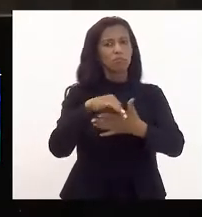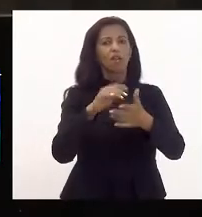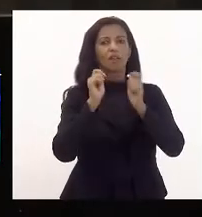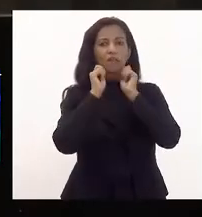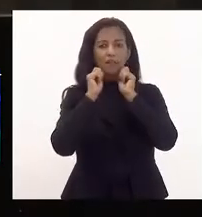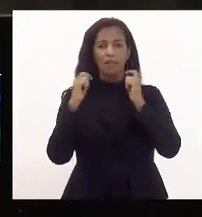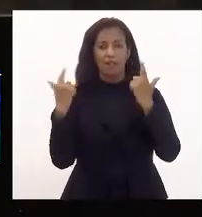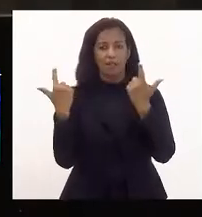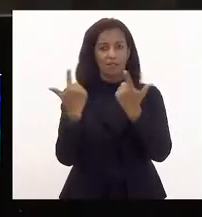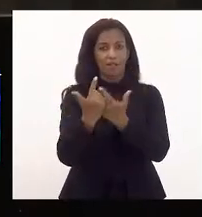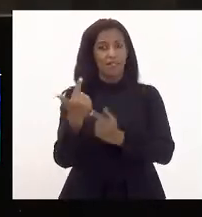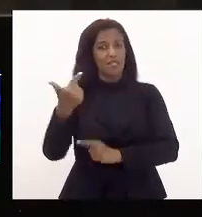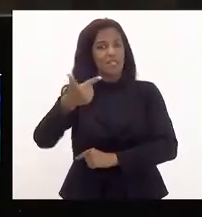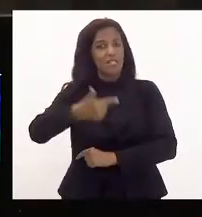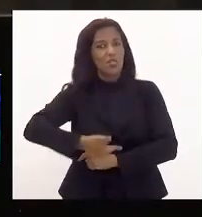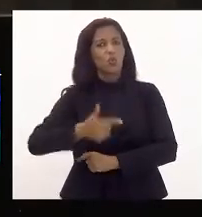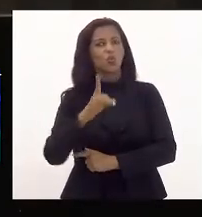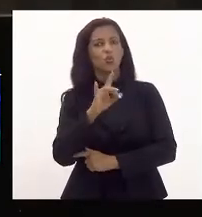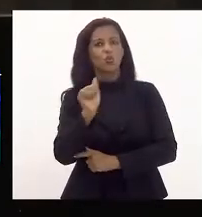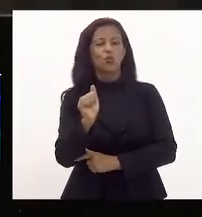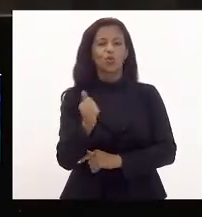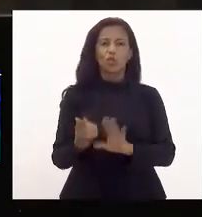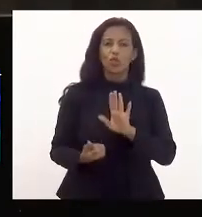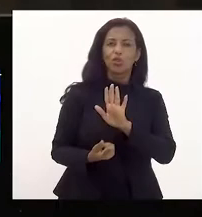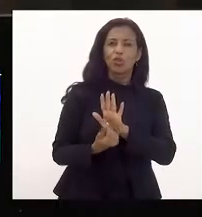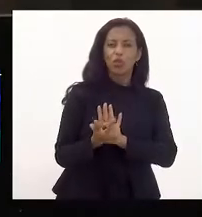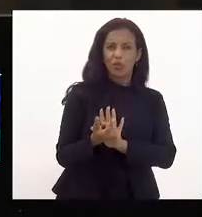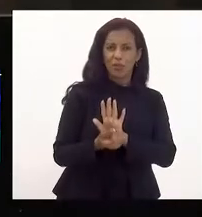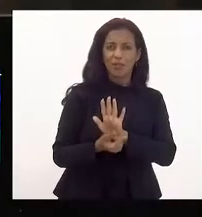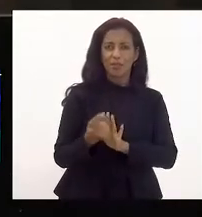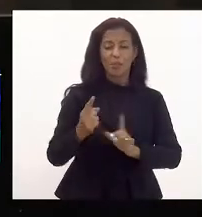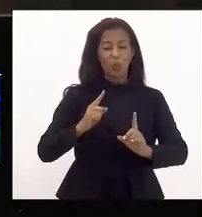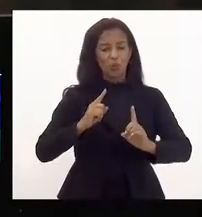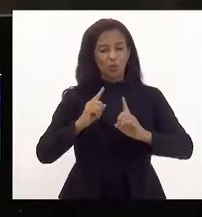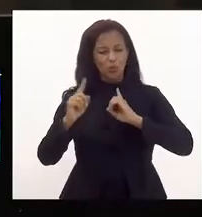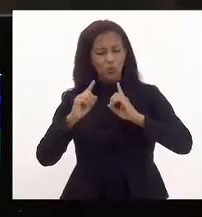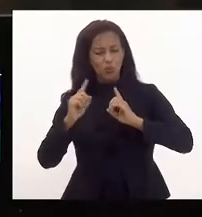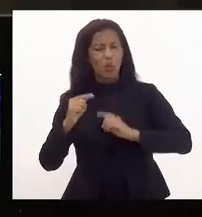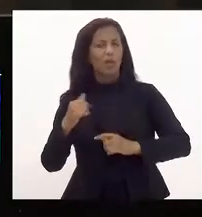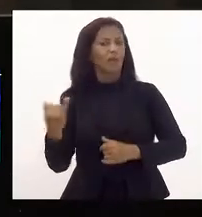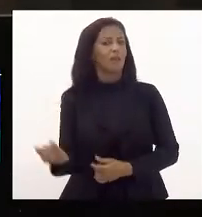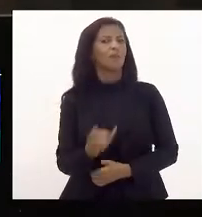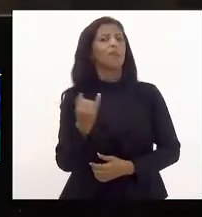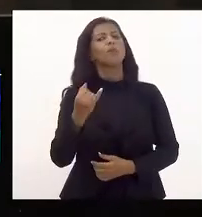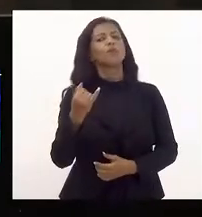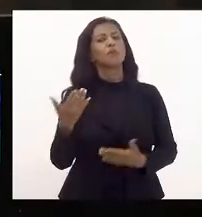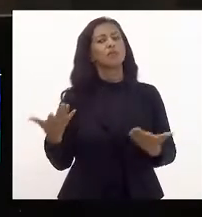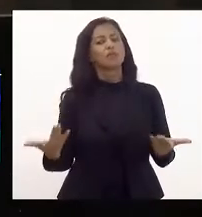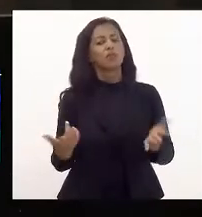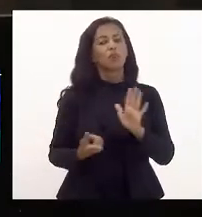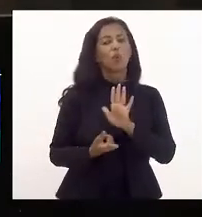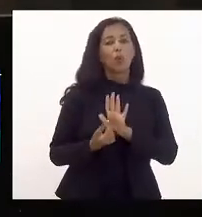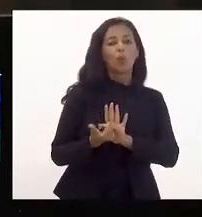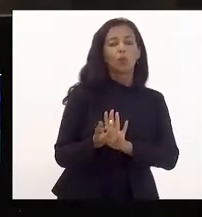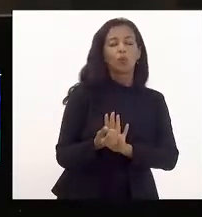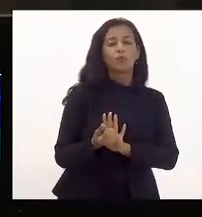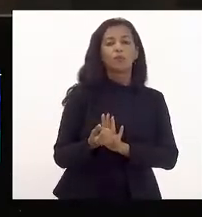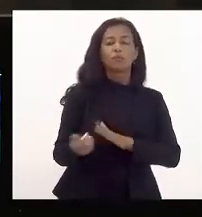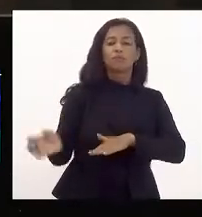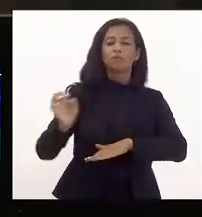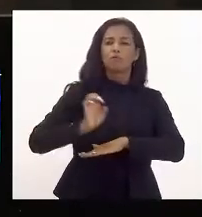Legislativa, nesse segundo dia de discussão do orçamento, discutindo a importância de que o orçamento do Estado